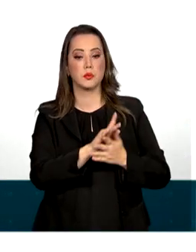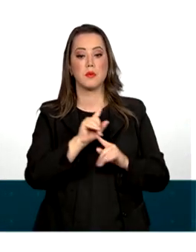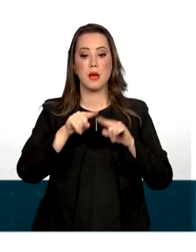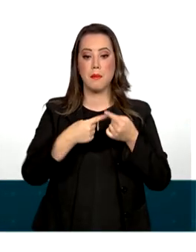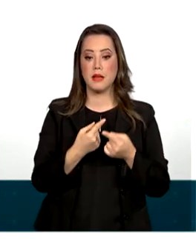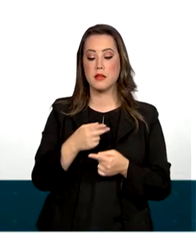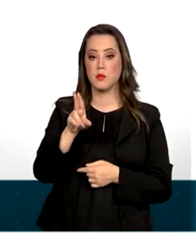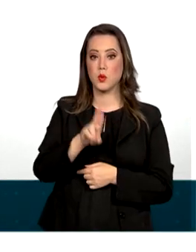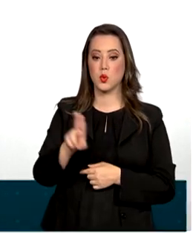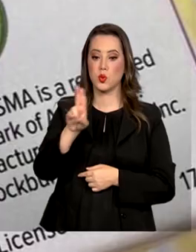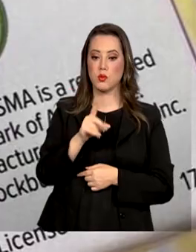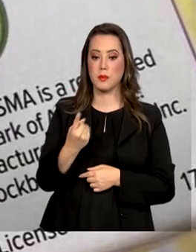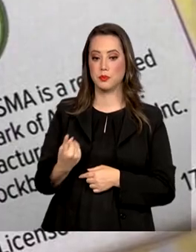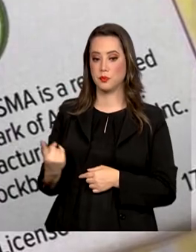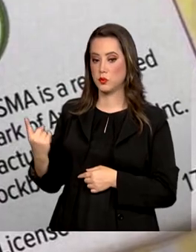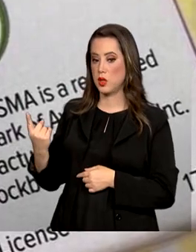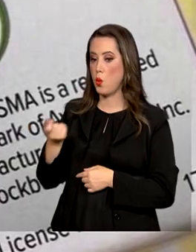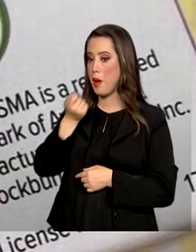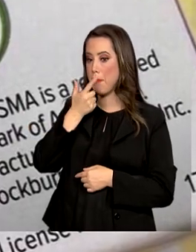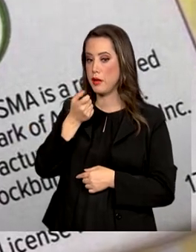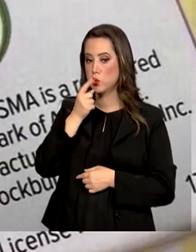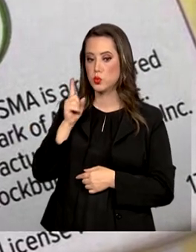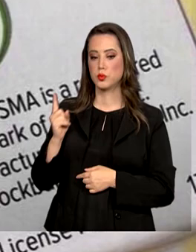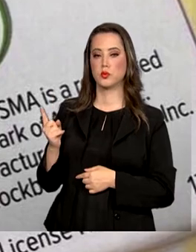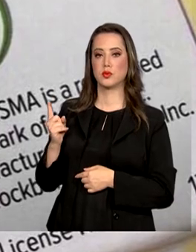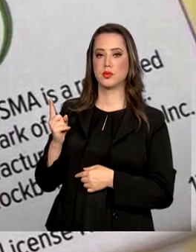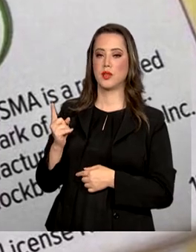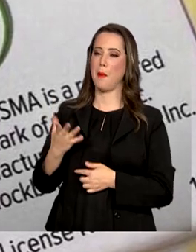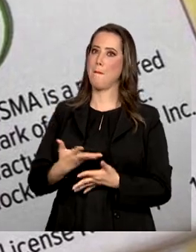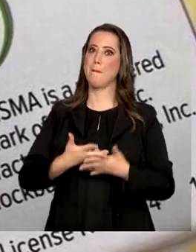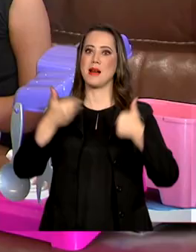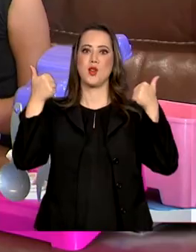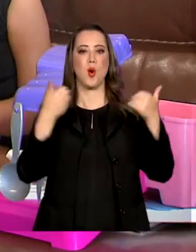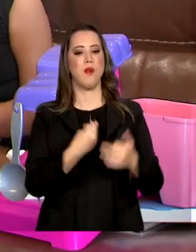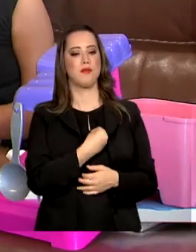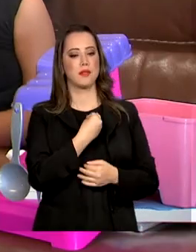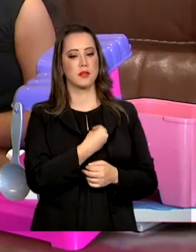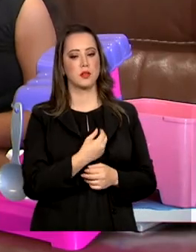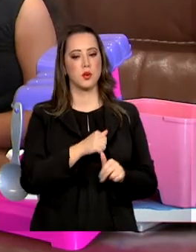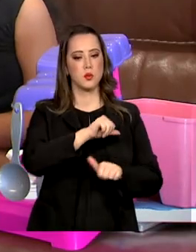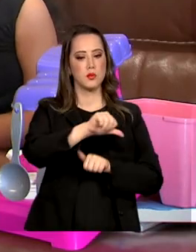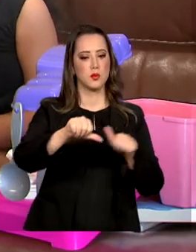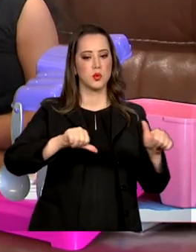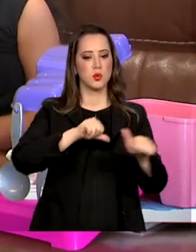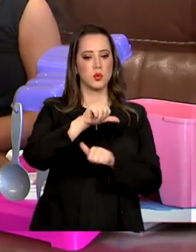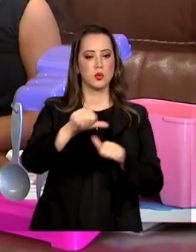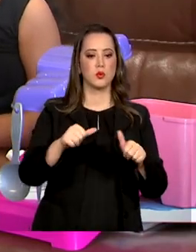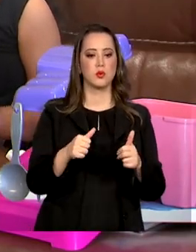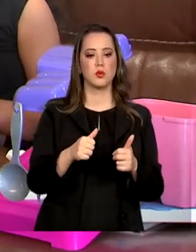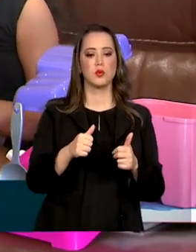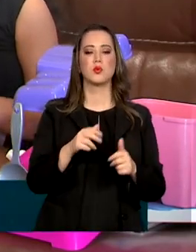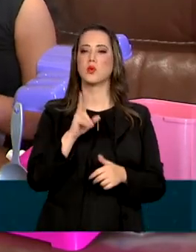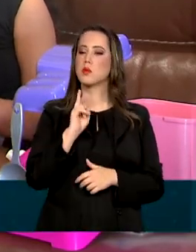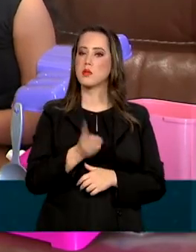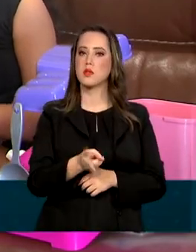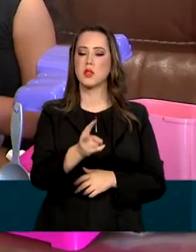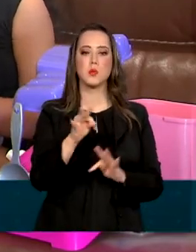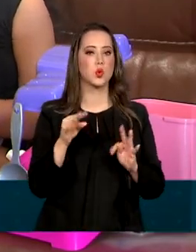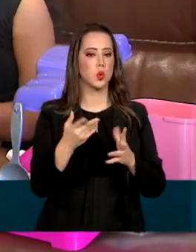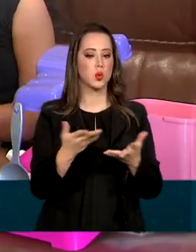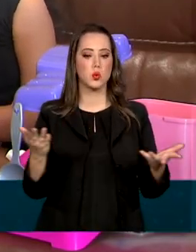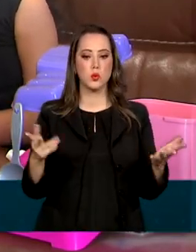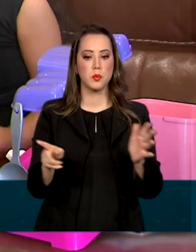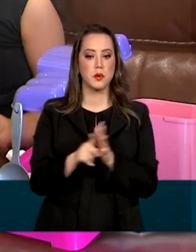tomar o Zolgensma, a menina ganhou qualidade de vida. Mudou e tem mudado muito, tudo.